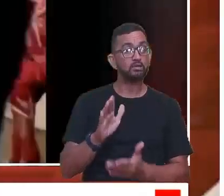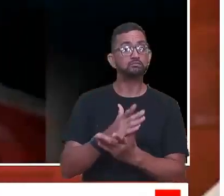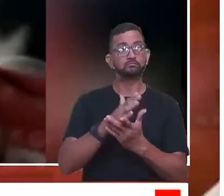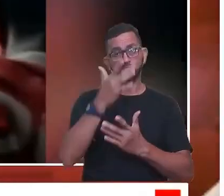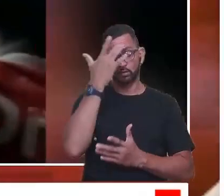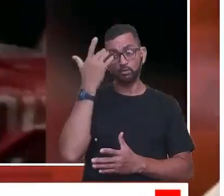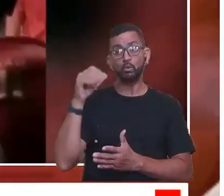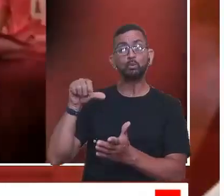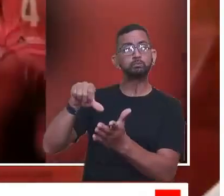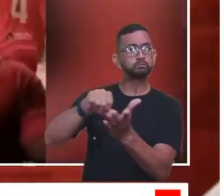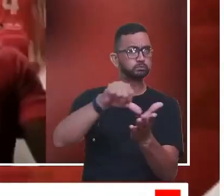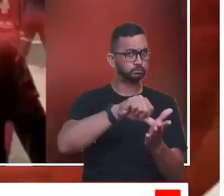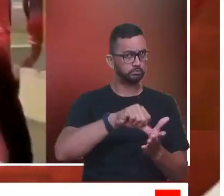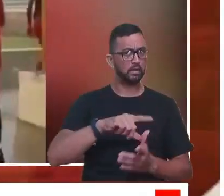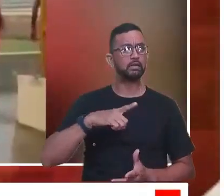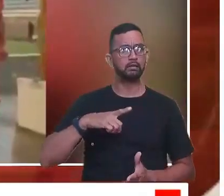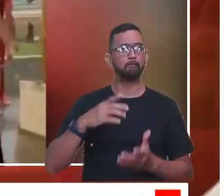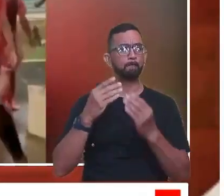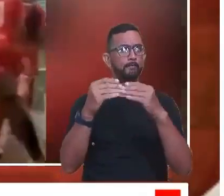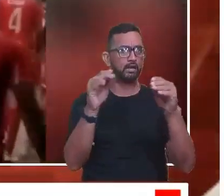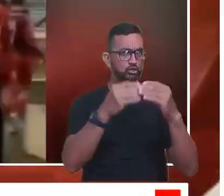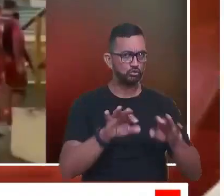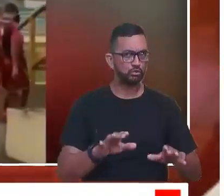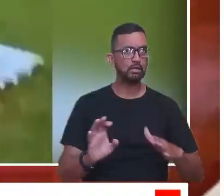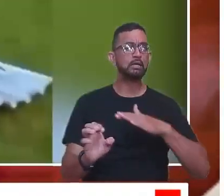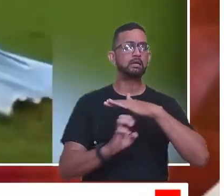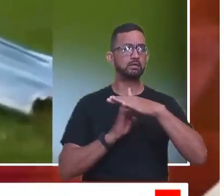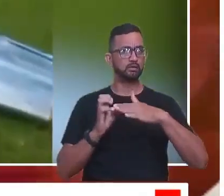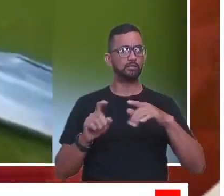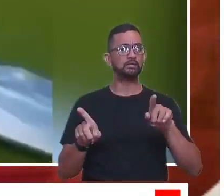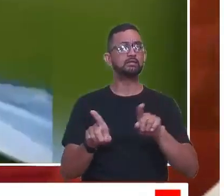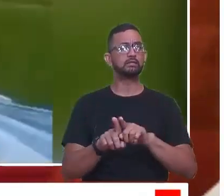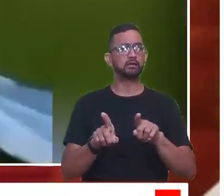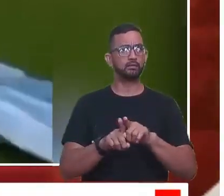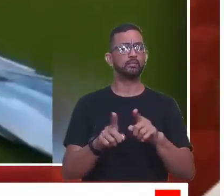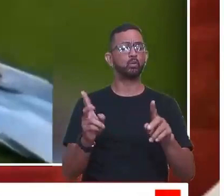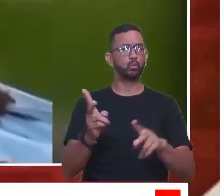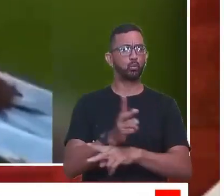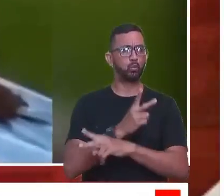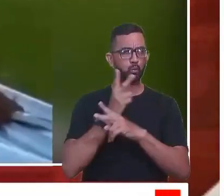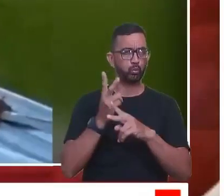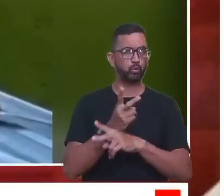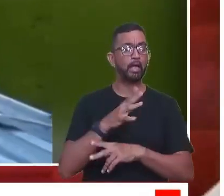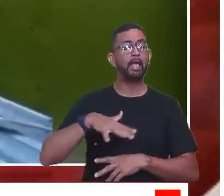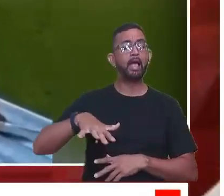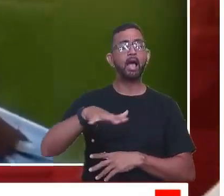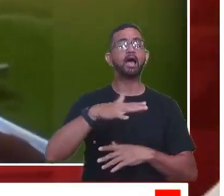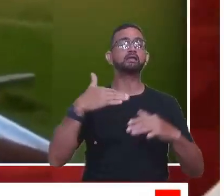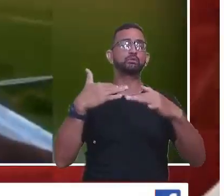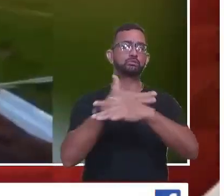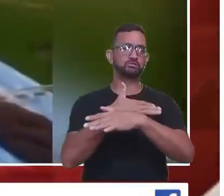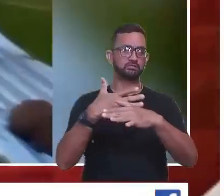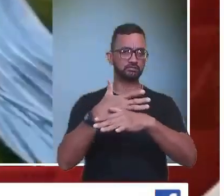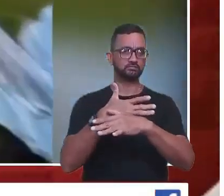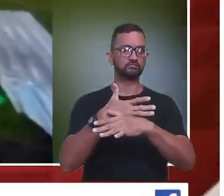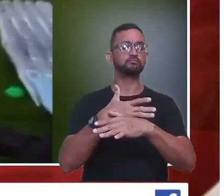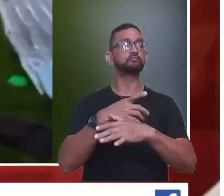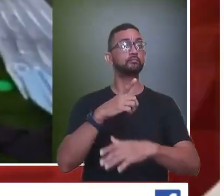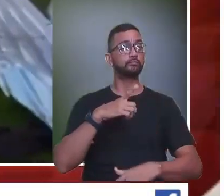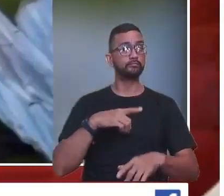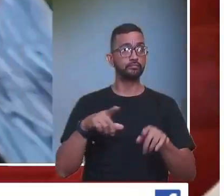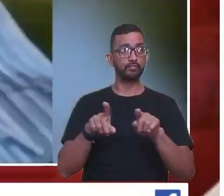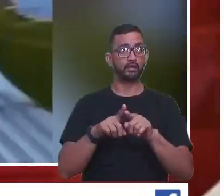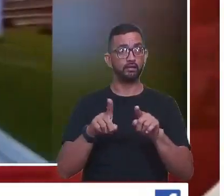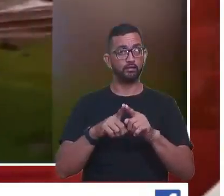a gente lembra que muitos outros pontos da cidade também tiveram danos, muitas empresas, já que tudo atingiu, principalmente, a área central da cidade.